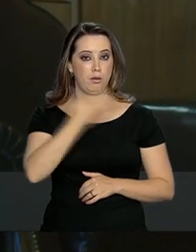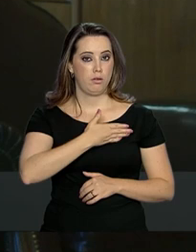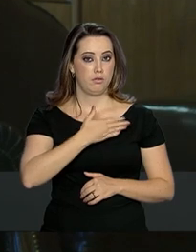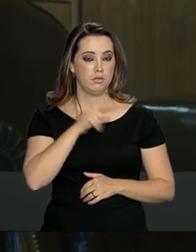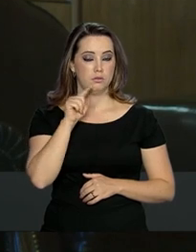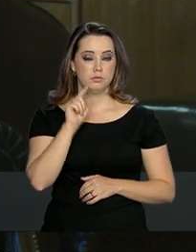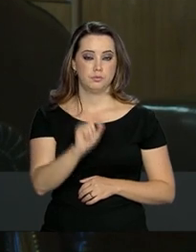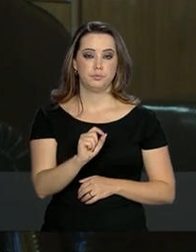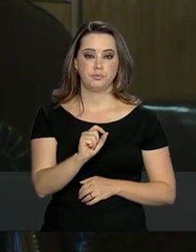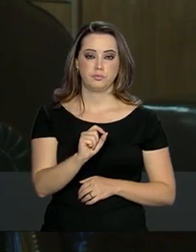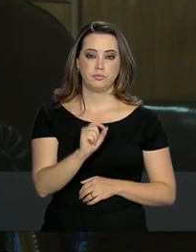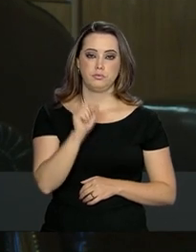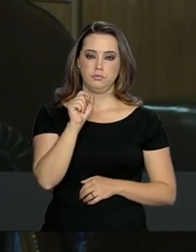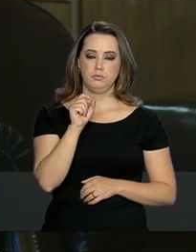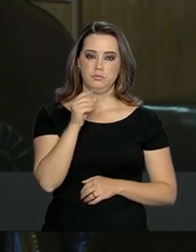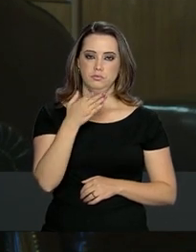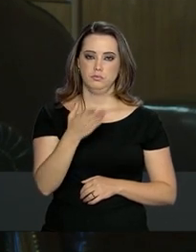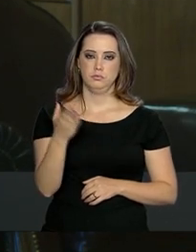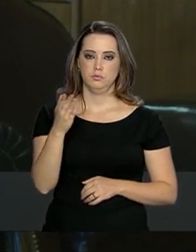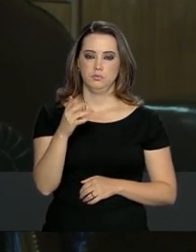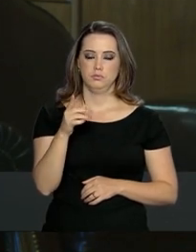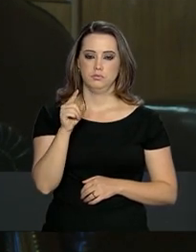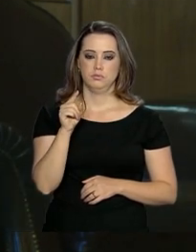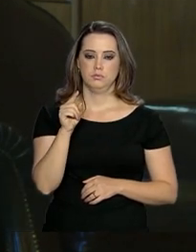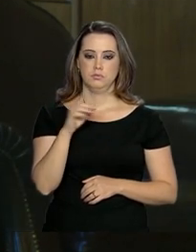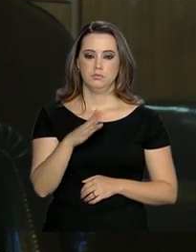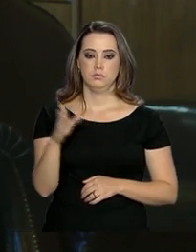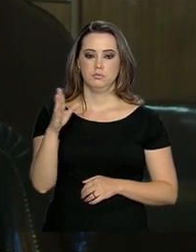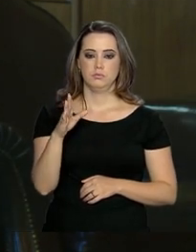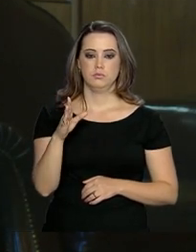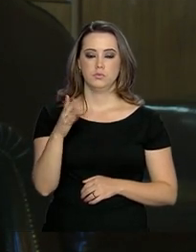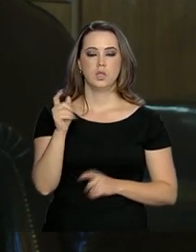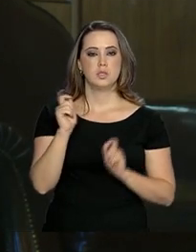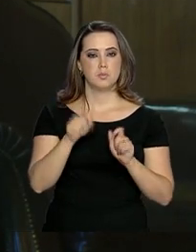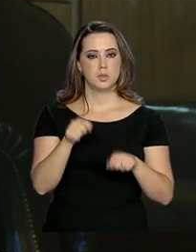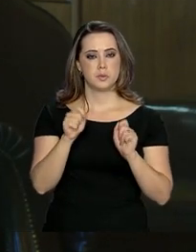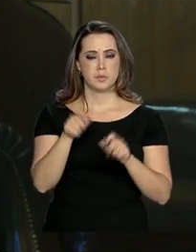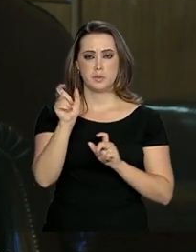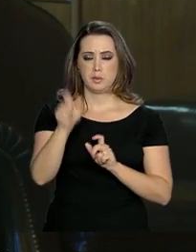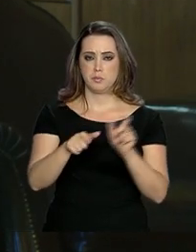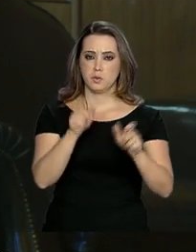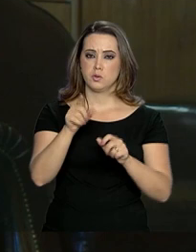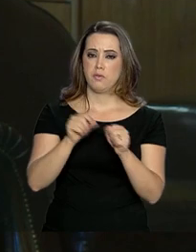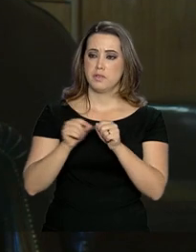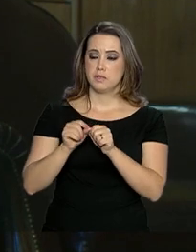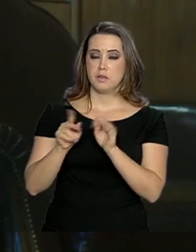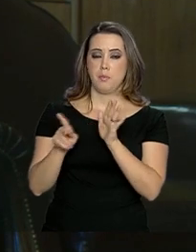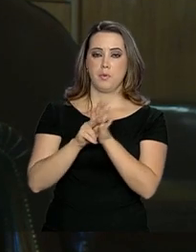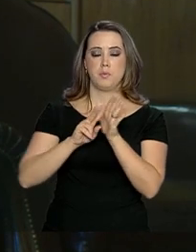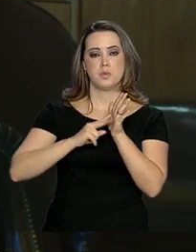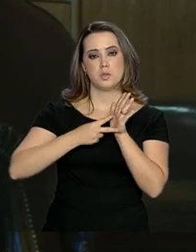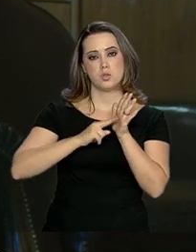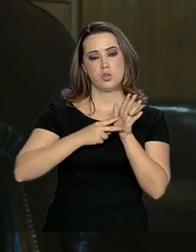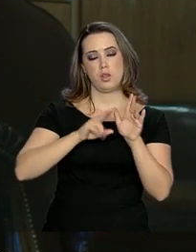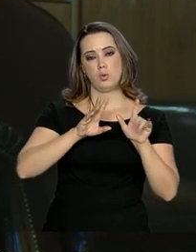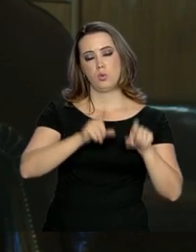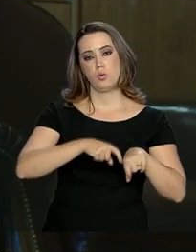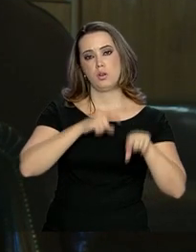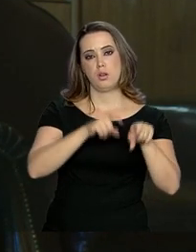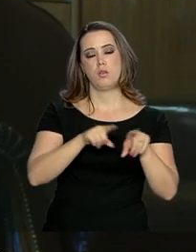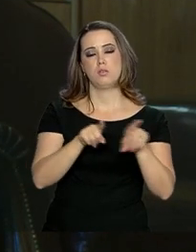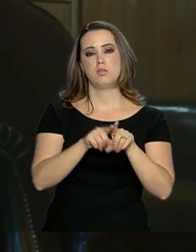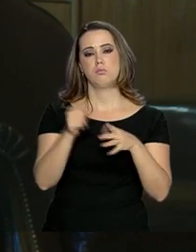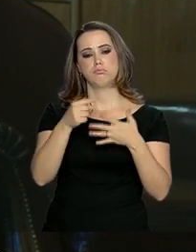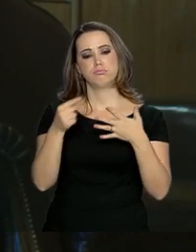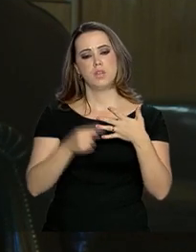dessa condição do segurado era feita pelo sindicato rural, além